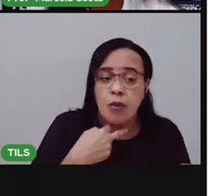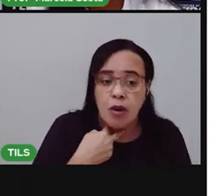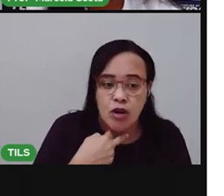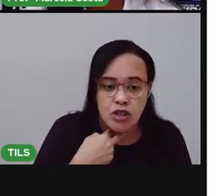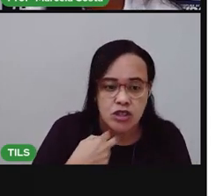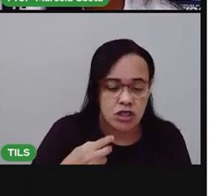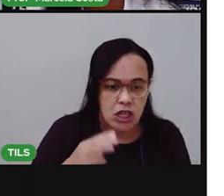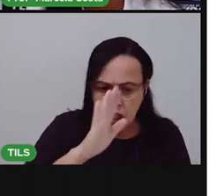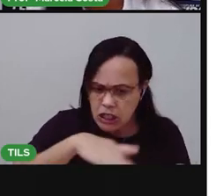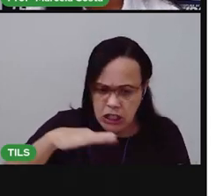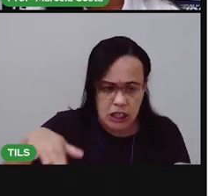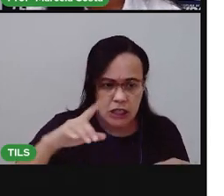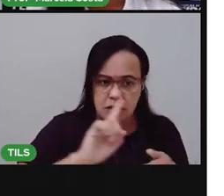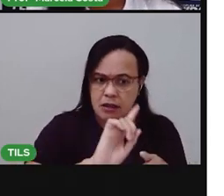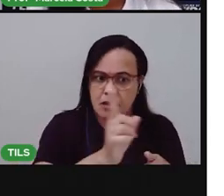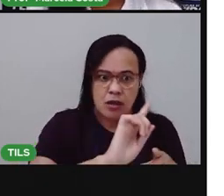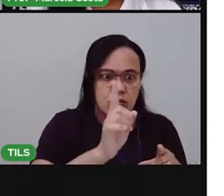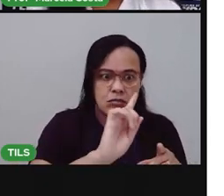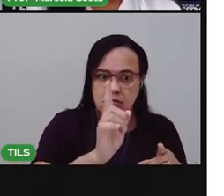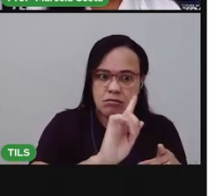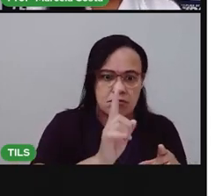Criança não faz isso.